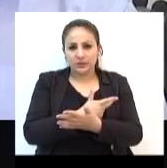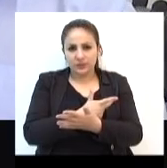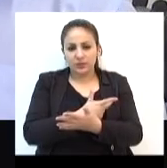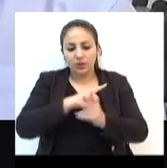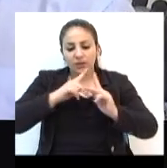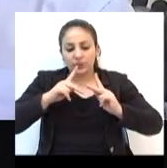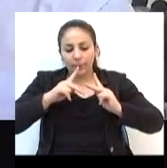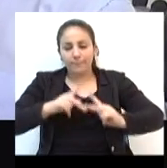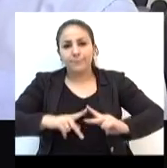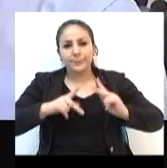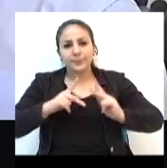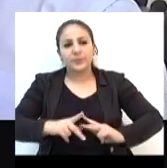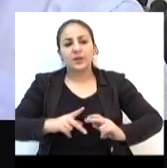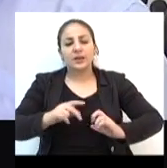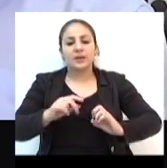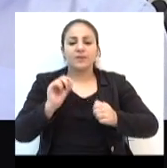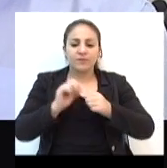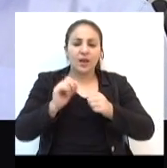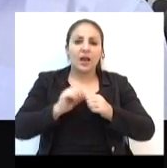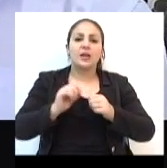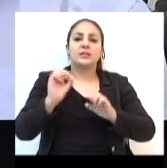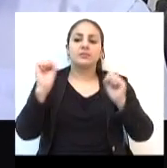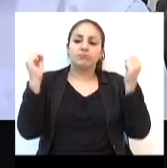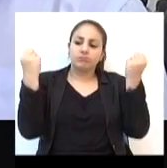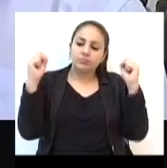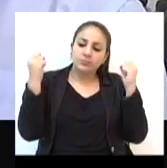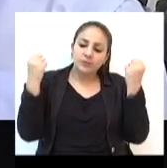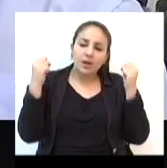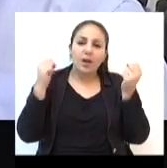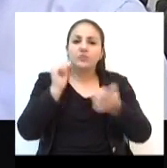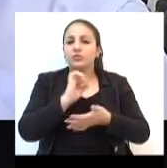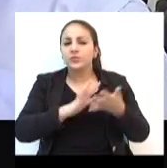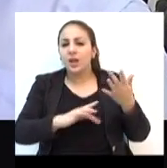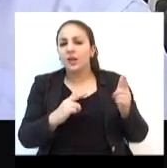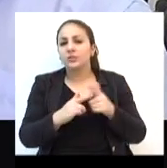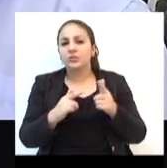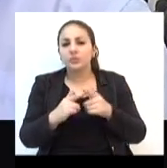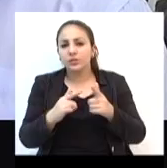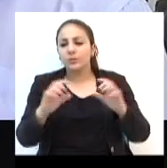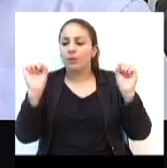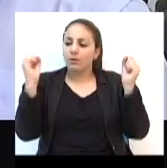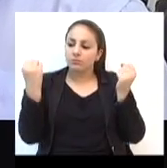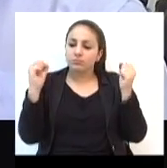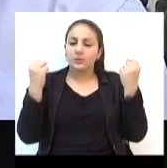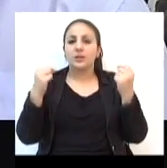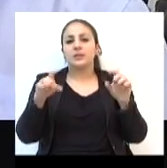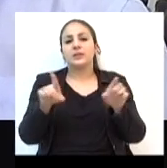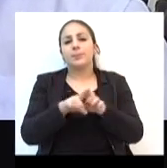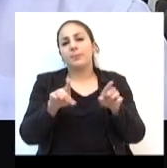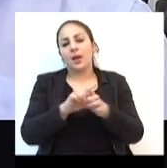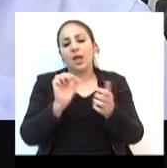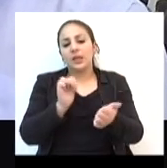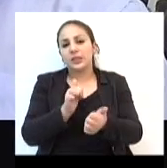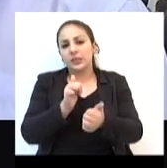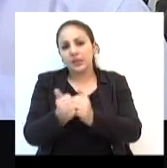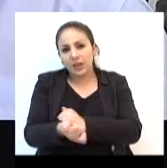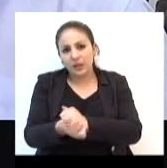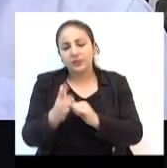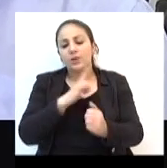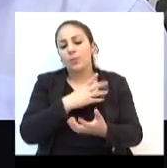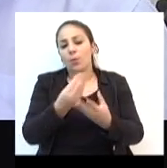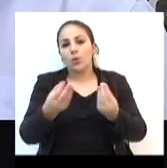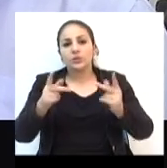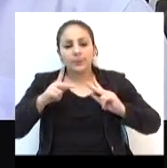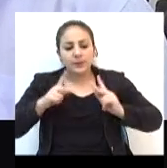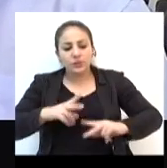praticam atividade esportiva, física, atletas. Tem tantas